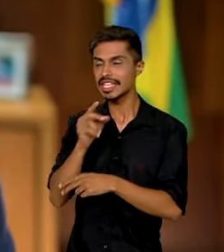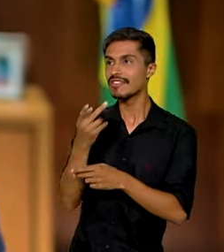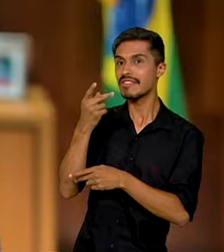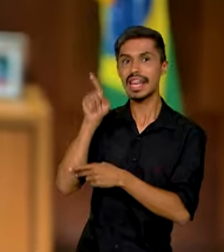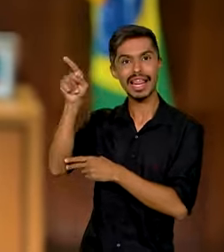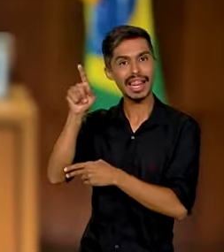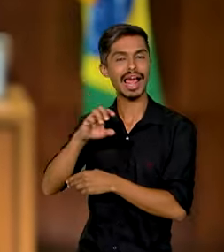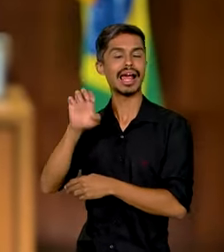do Enem lá por Portugal.